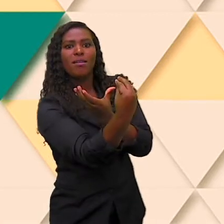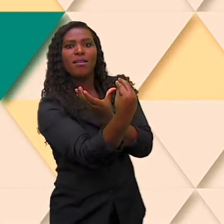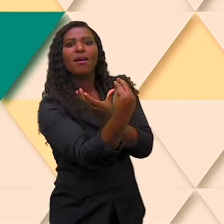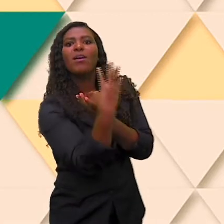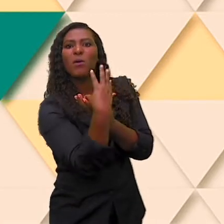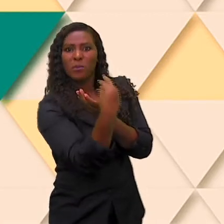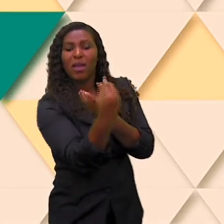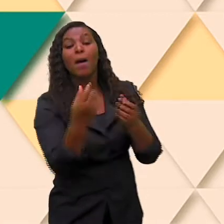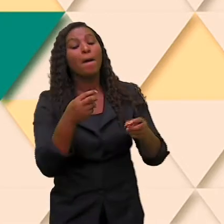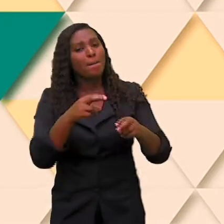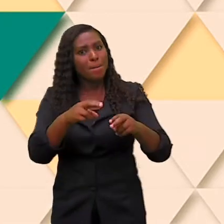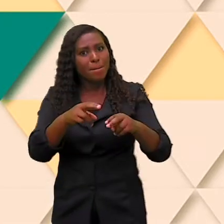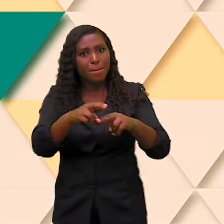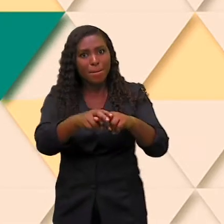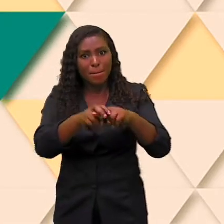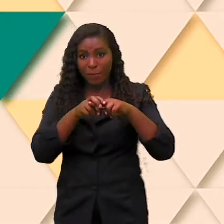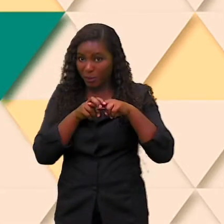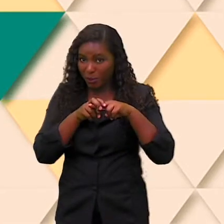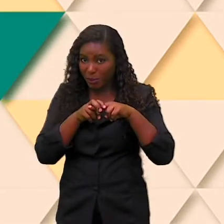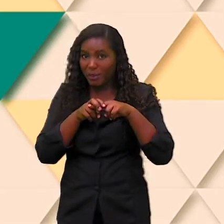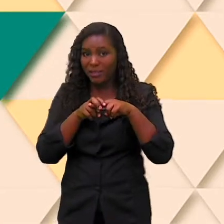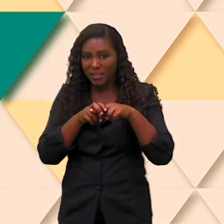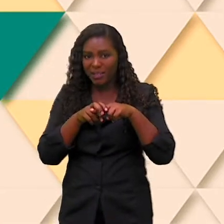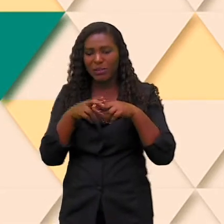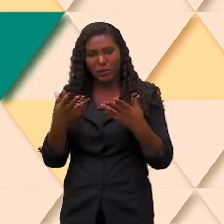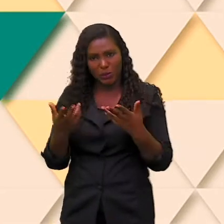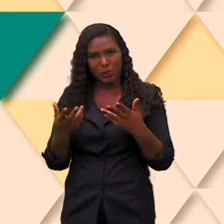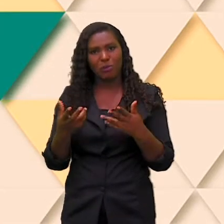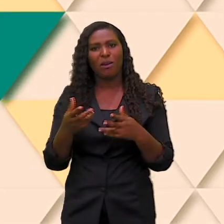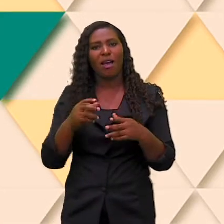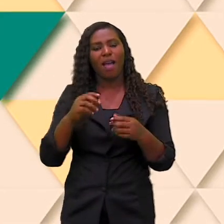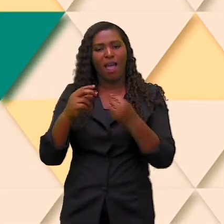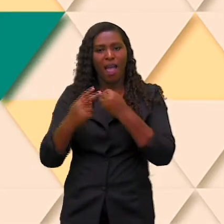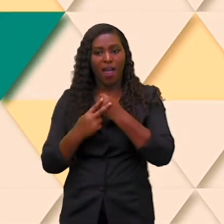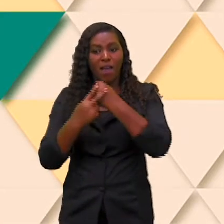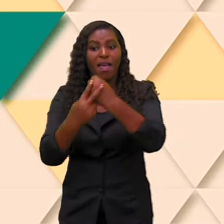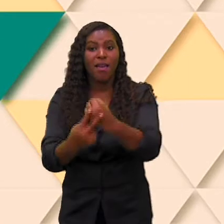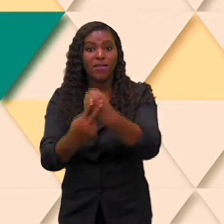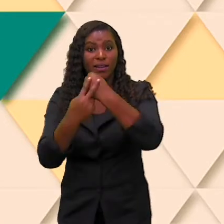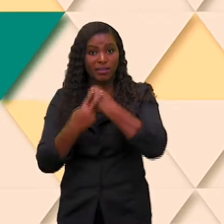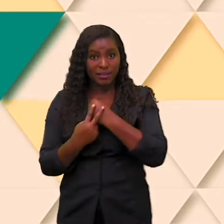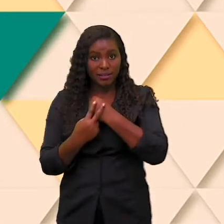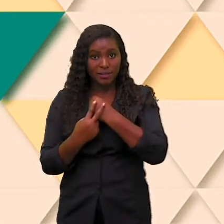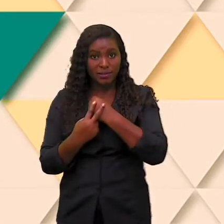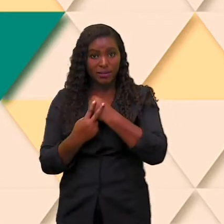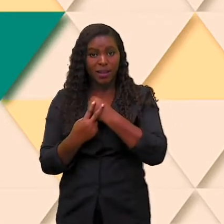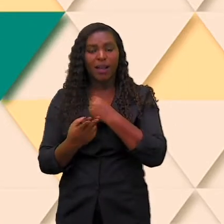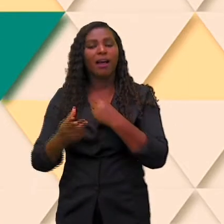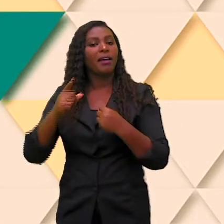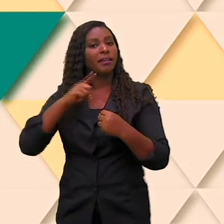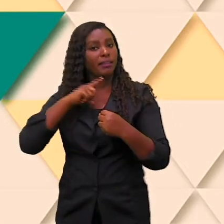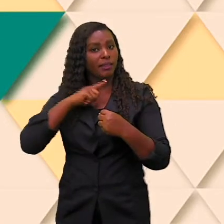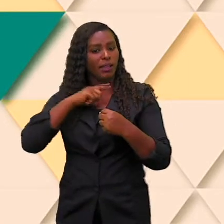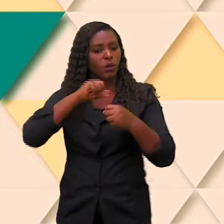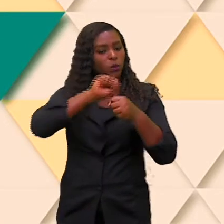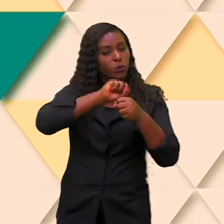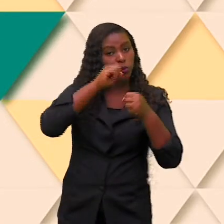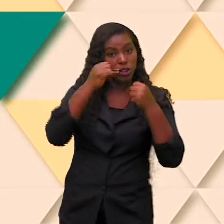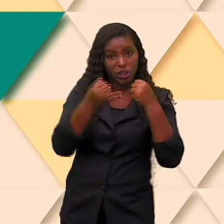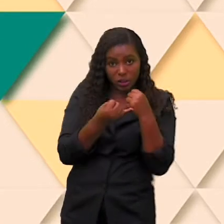Na voz reflexiva eu tenho um sujeito que pratica, ou seja, um sujeito a gente, e